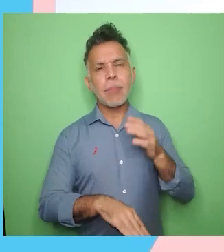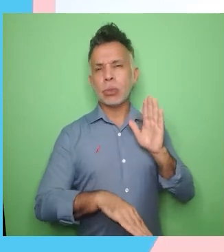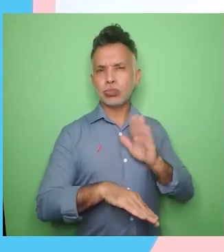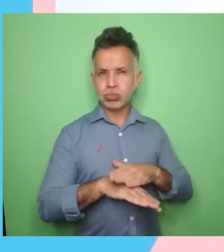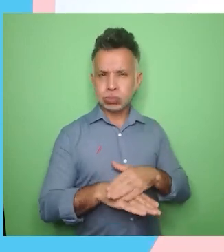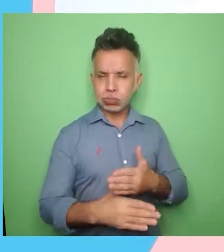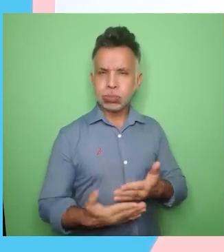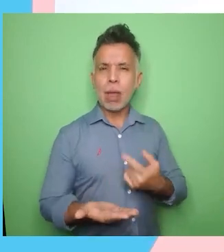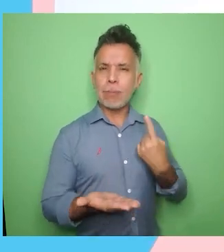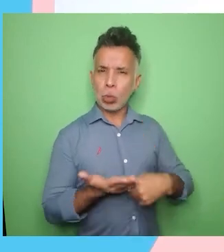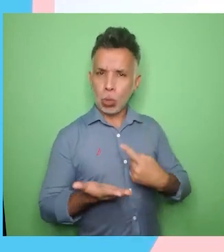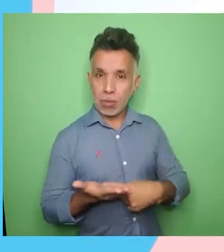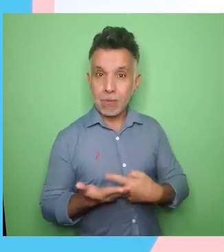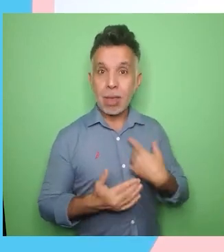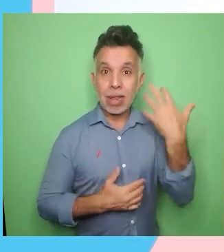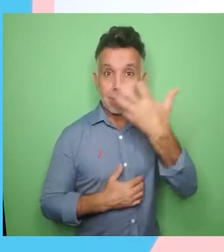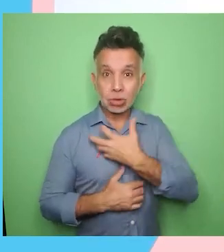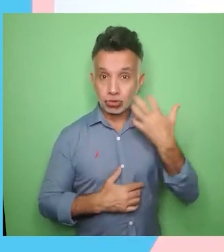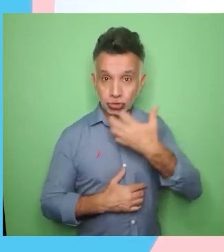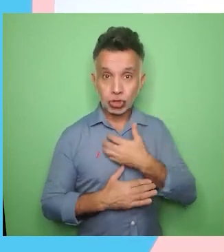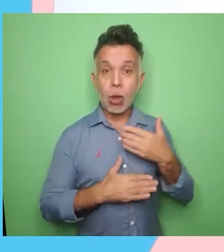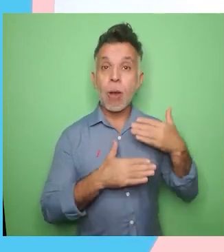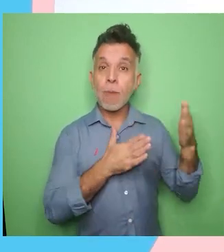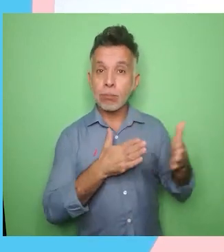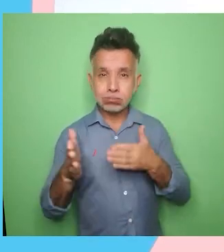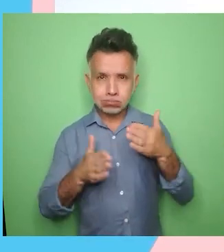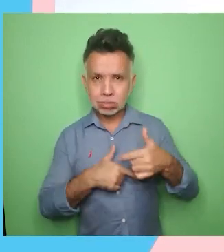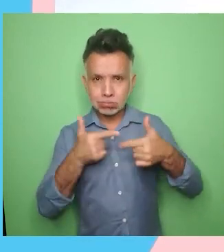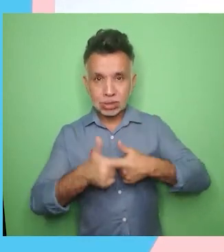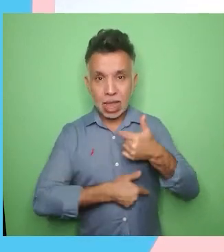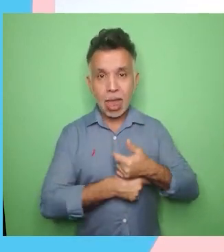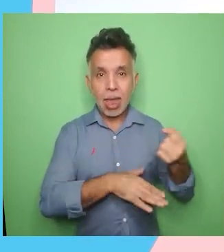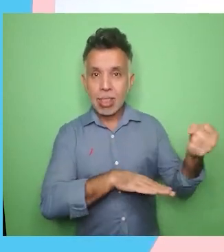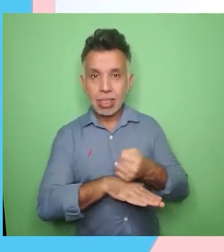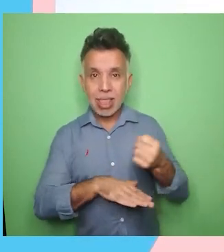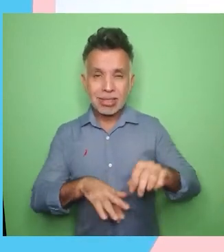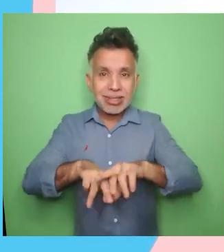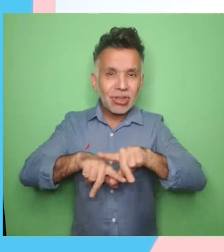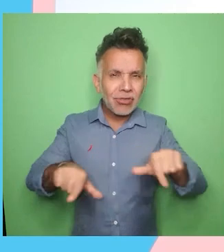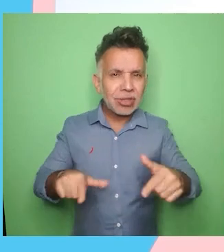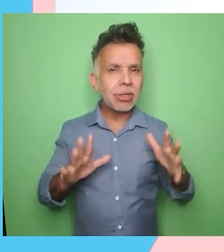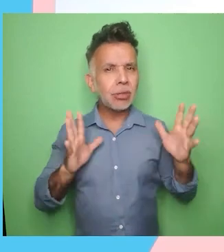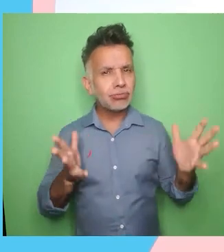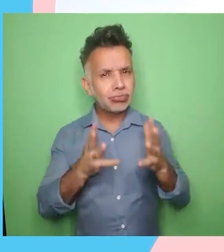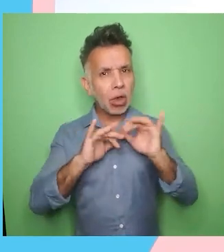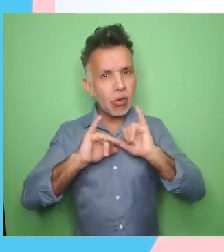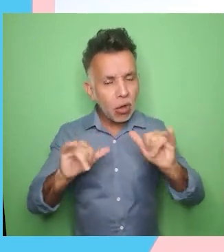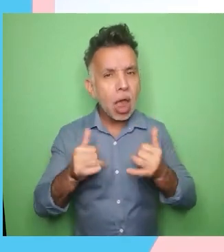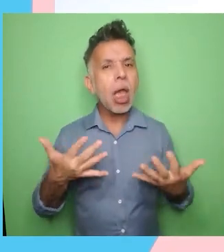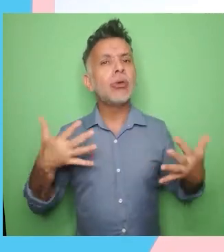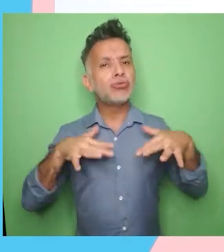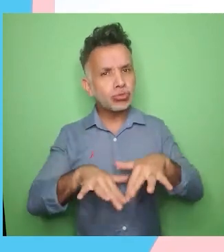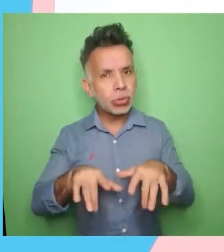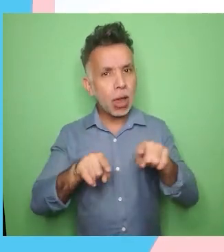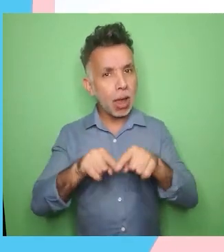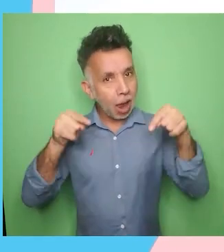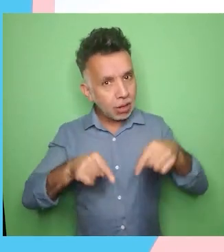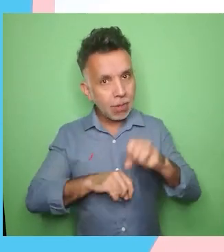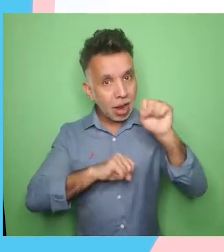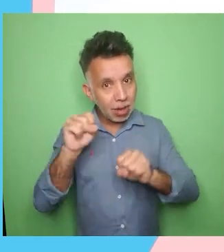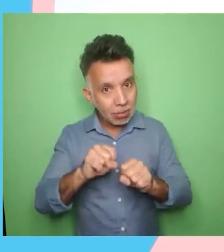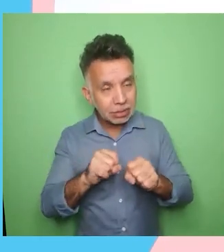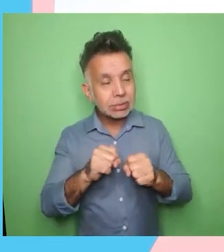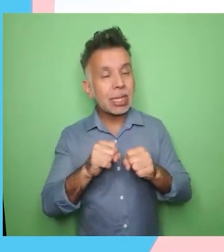diversidade, em promover diversidade e inclusão para a Johnson & Johnson. Sem a dedicação de cada um, conquistas como essas não seriam